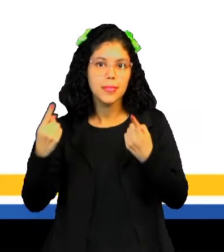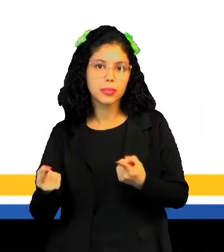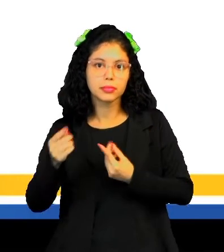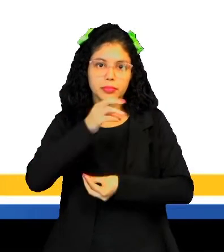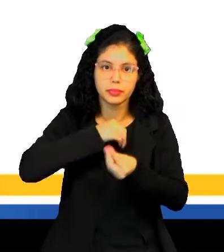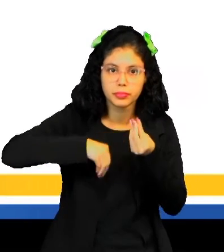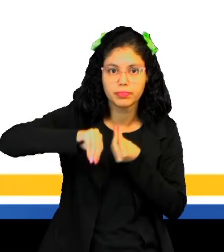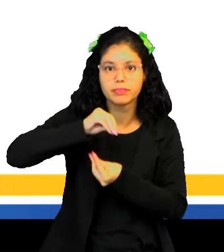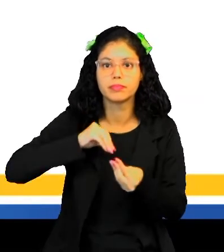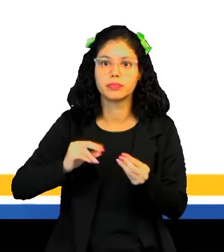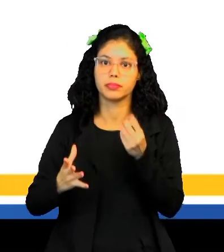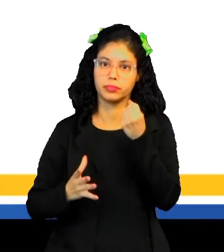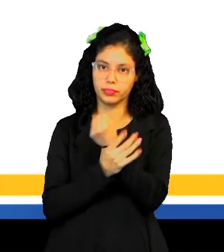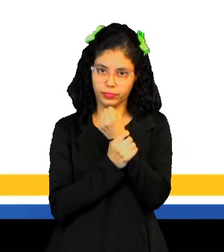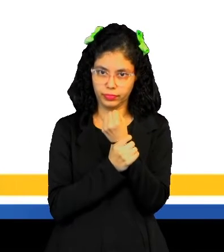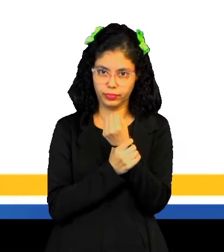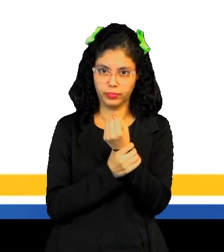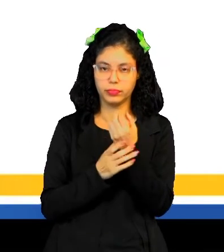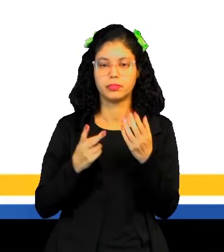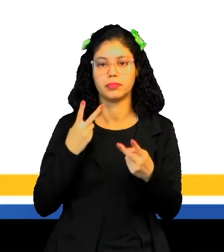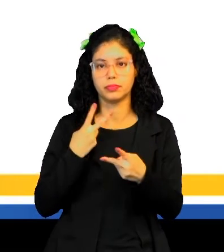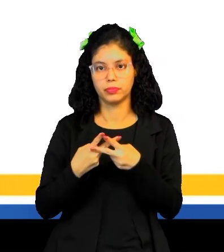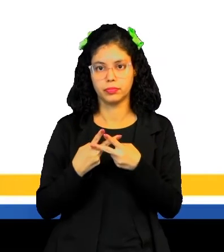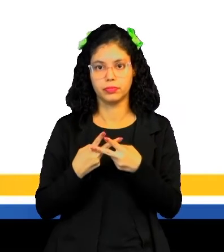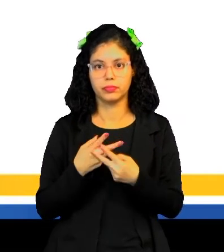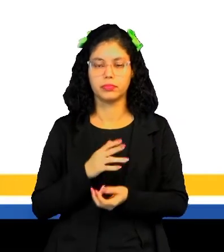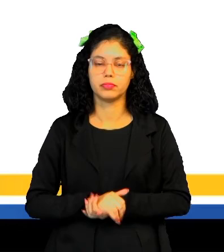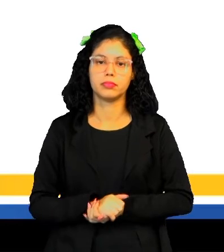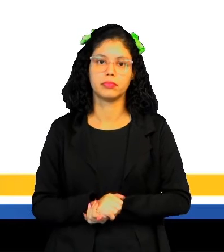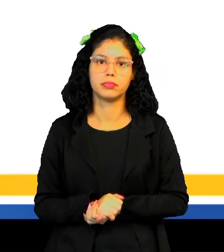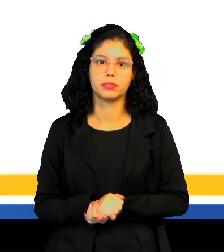mas, né? Os envolvidos foram presos.